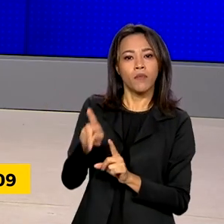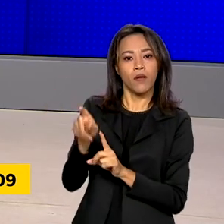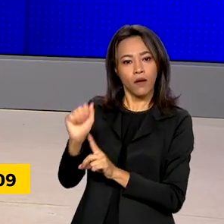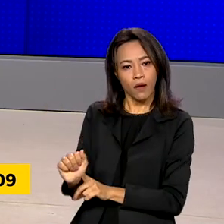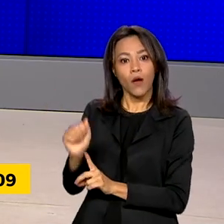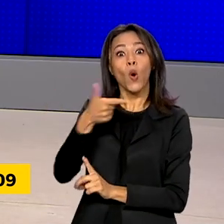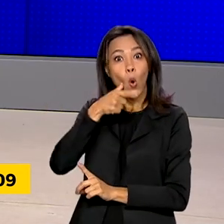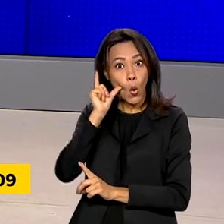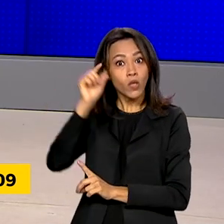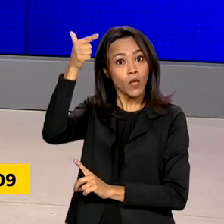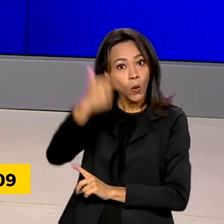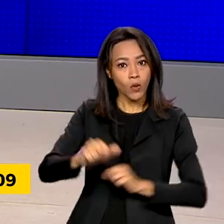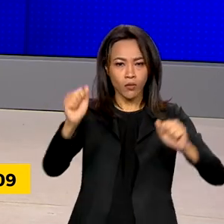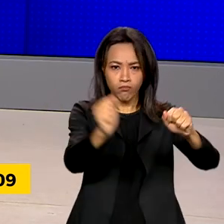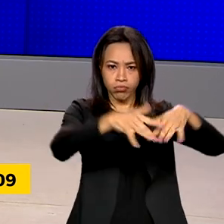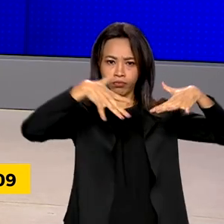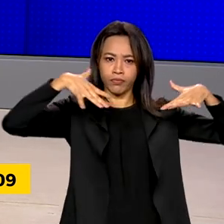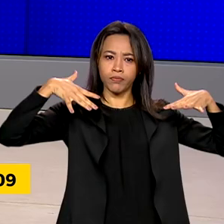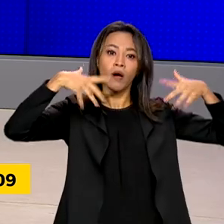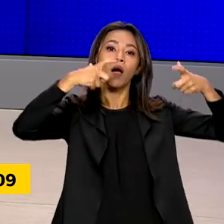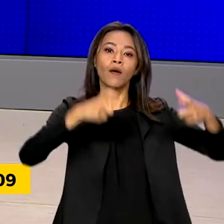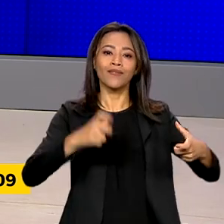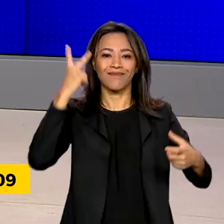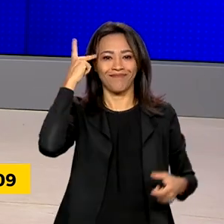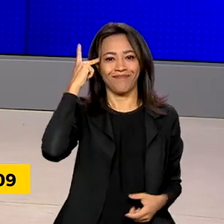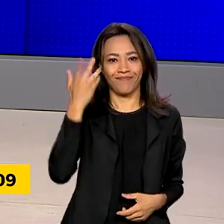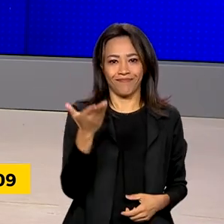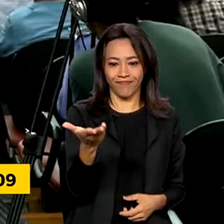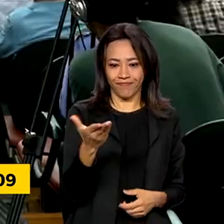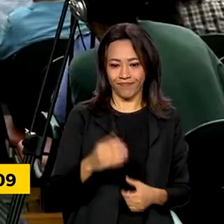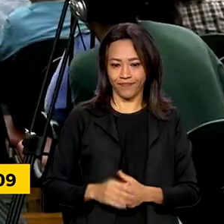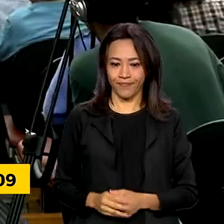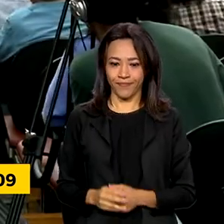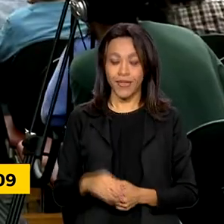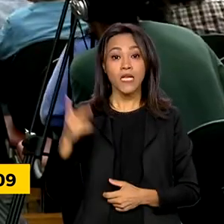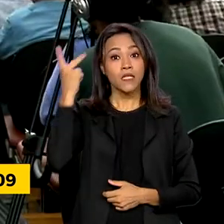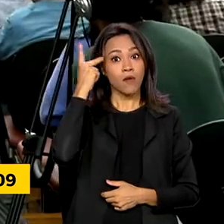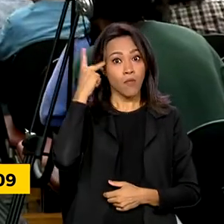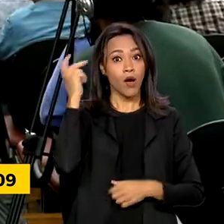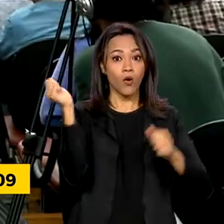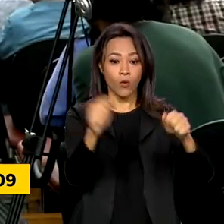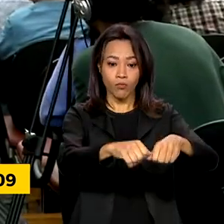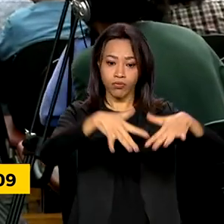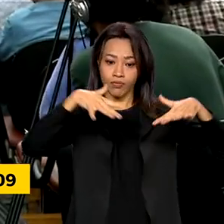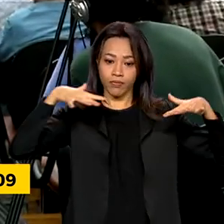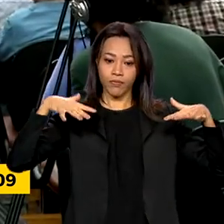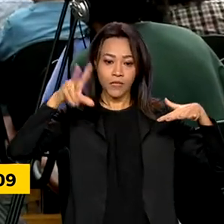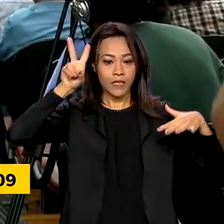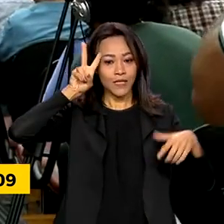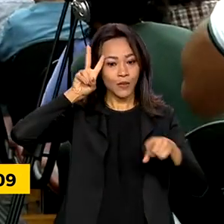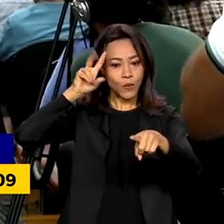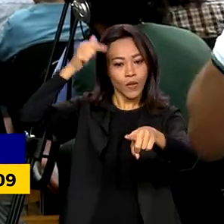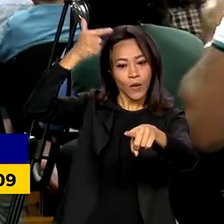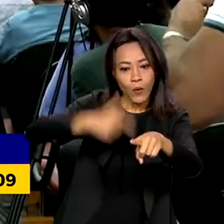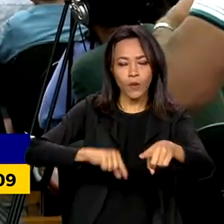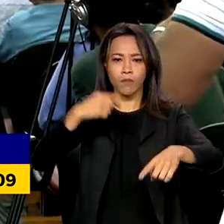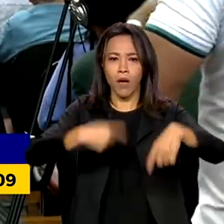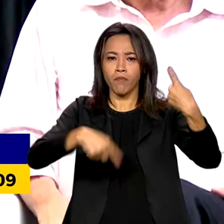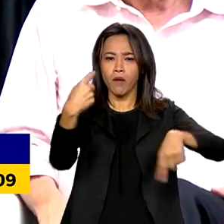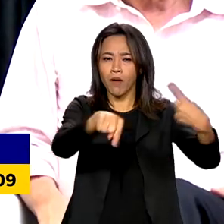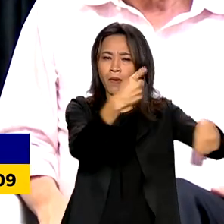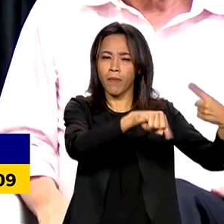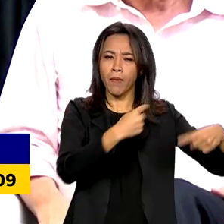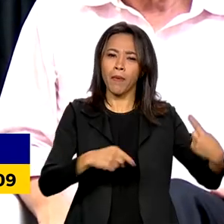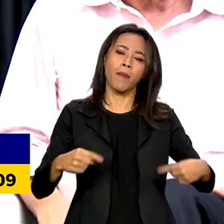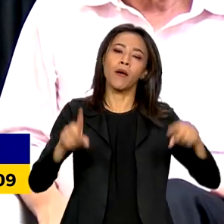mais uma plenária foi realizada em São Paulo. São Paulo recebeu nesta segunda-feira mais uma plenária do PPA,